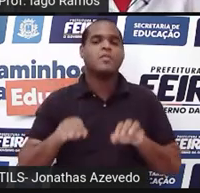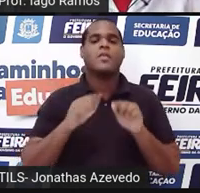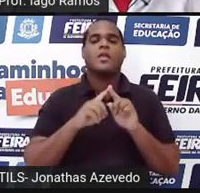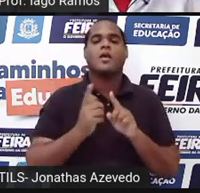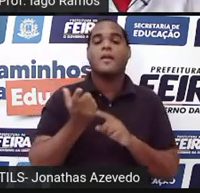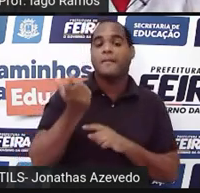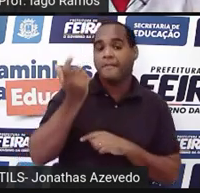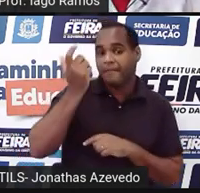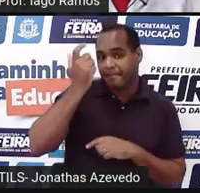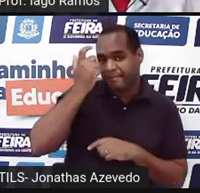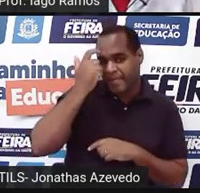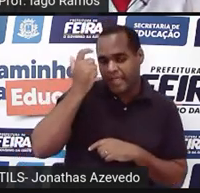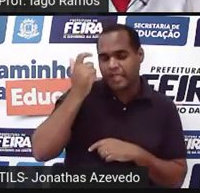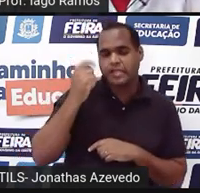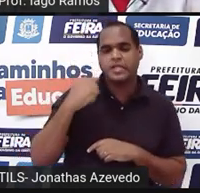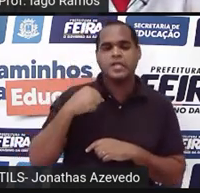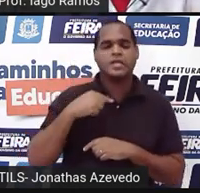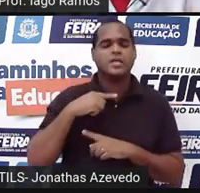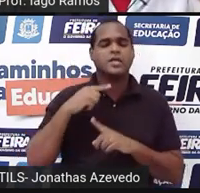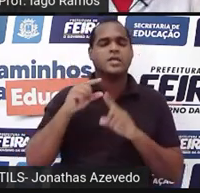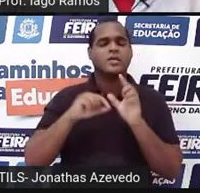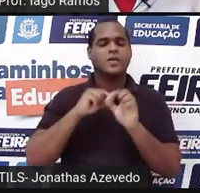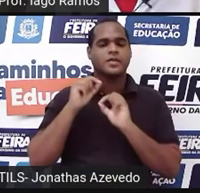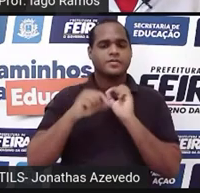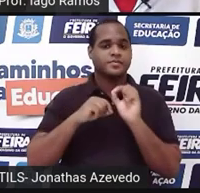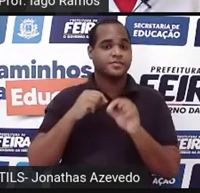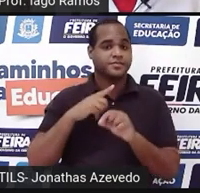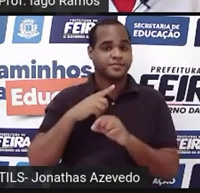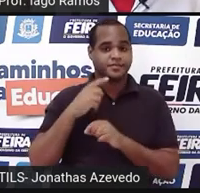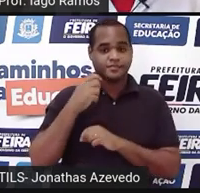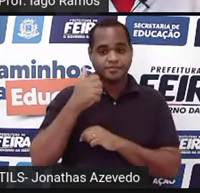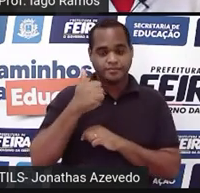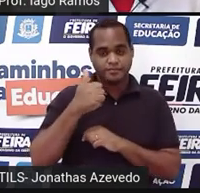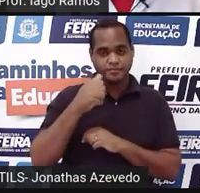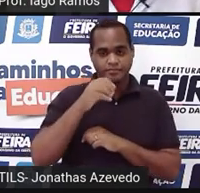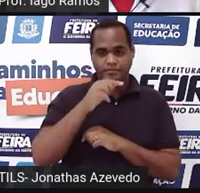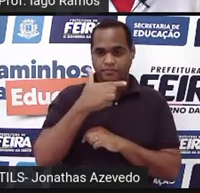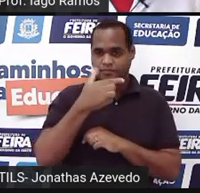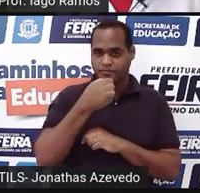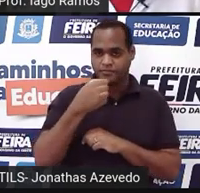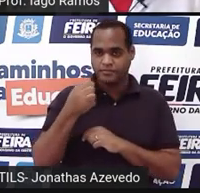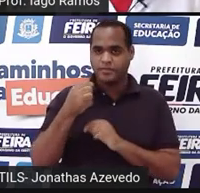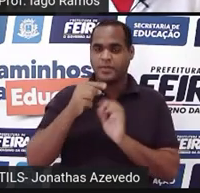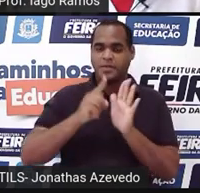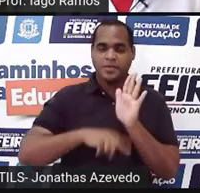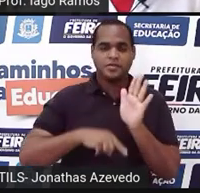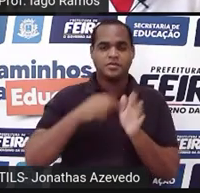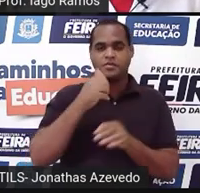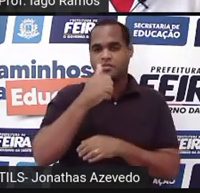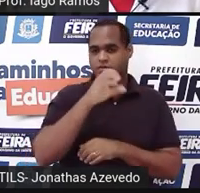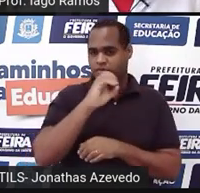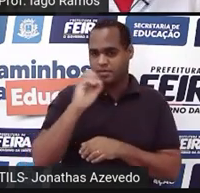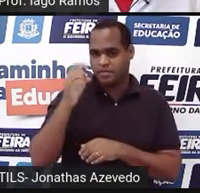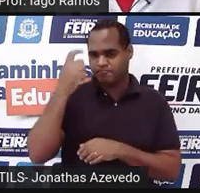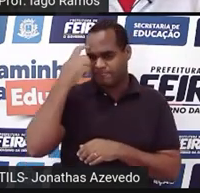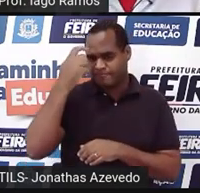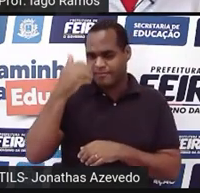mentalmente, a gente vai fazer o seguinte, 200 menos 100, que dá 100, tá ali na tela.